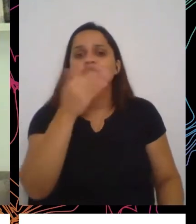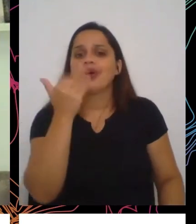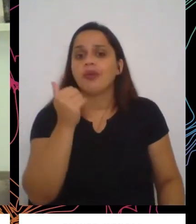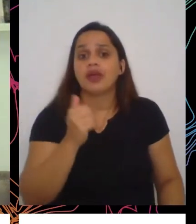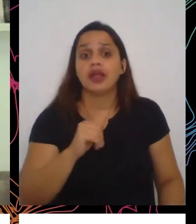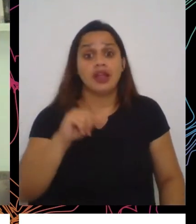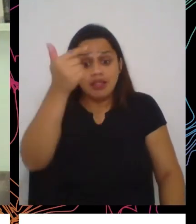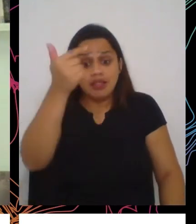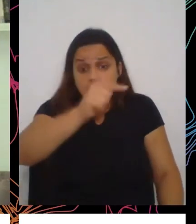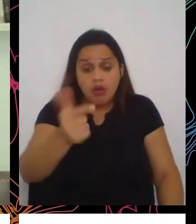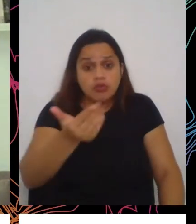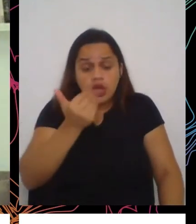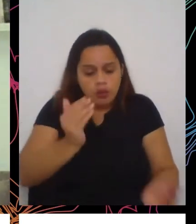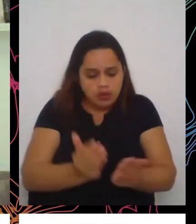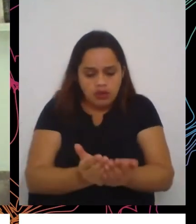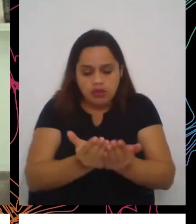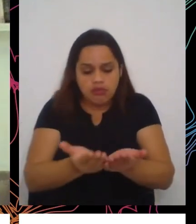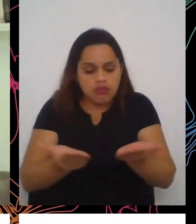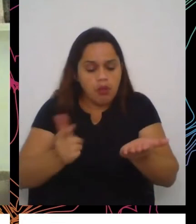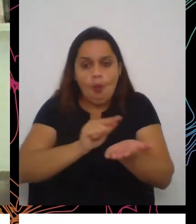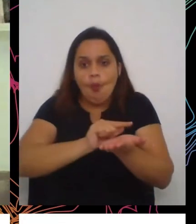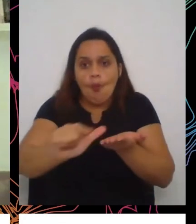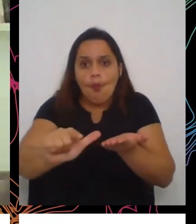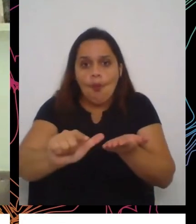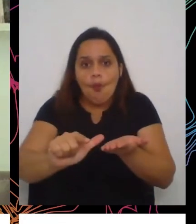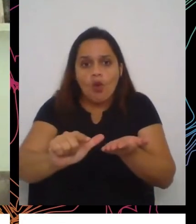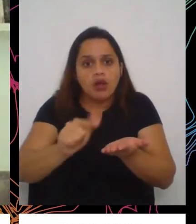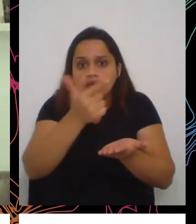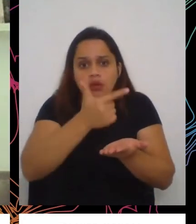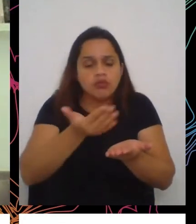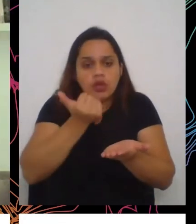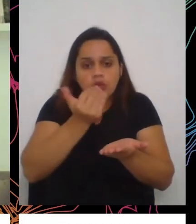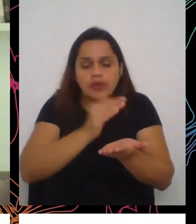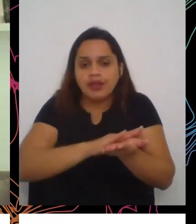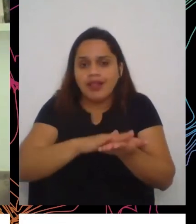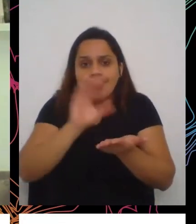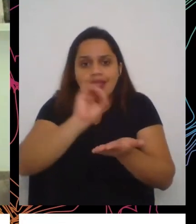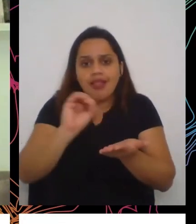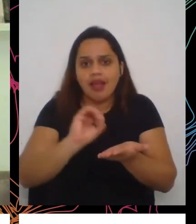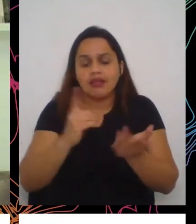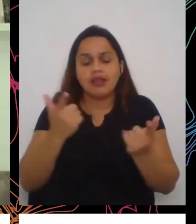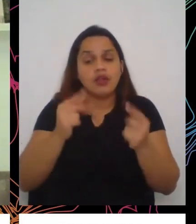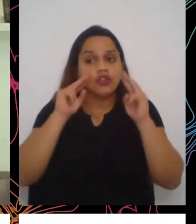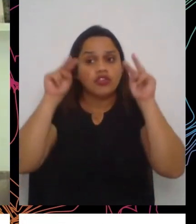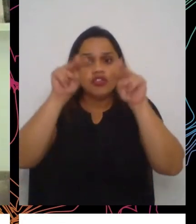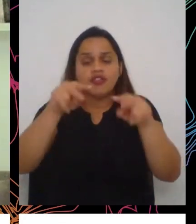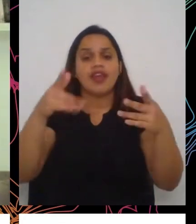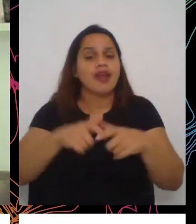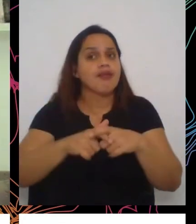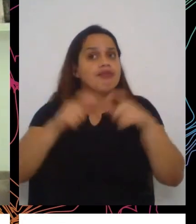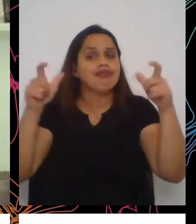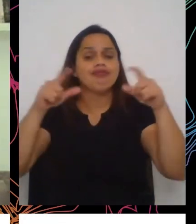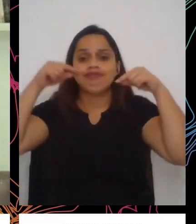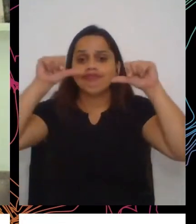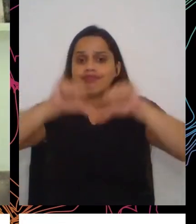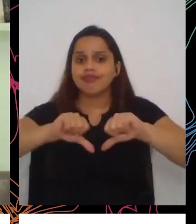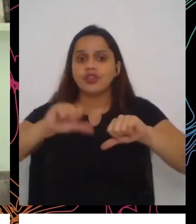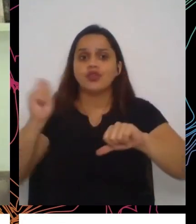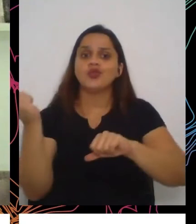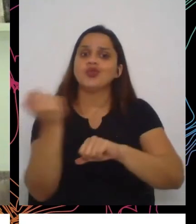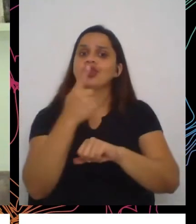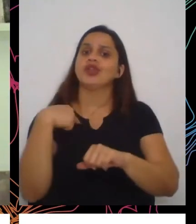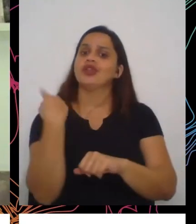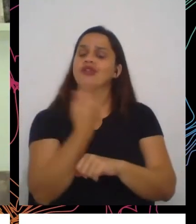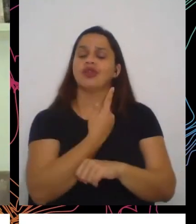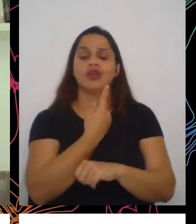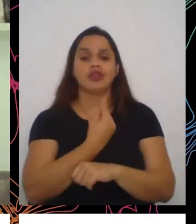comida no prato. Então, a situação é muito mais grave do que aquela que nós vivemos